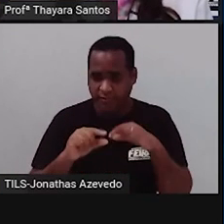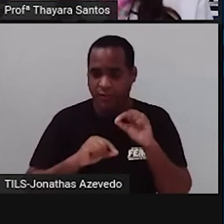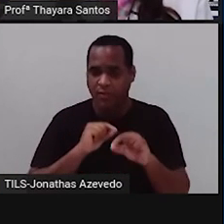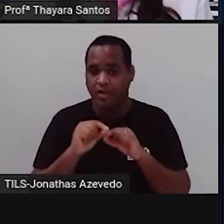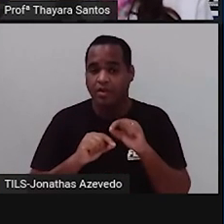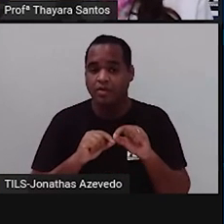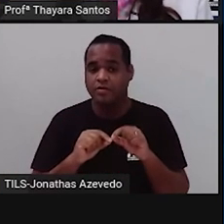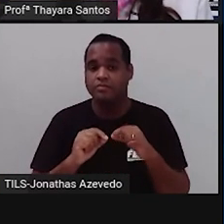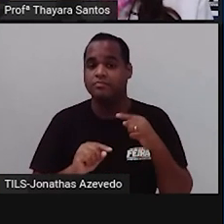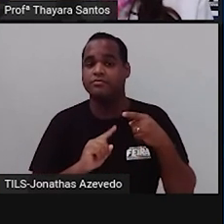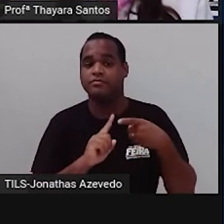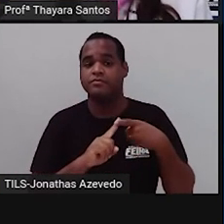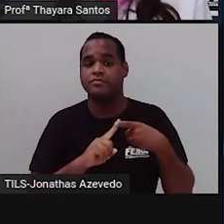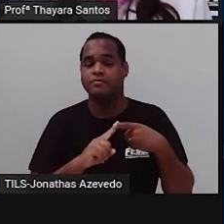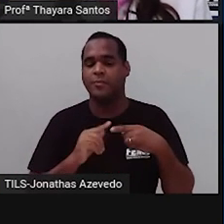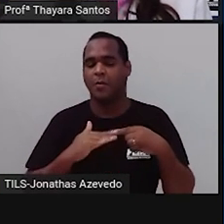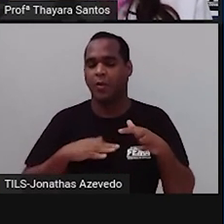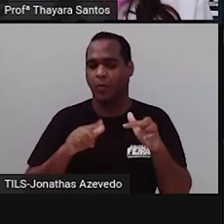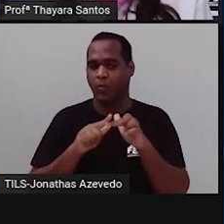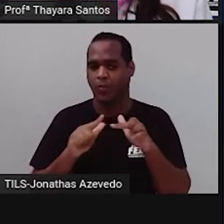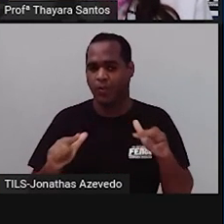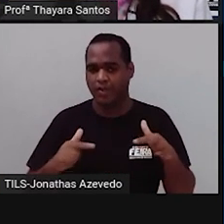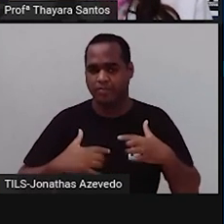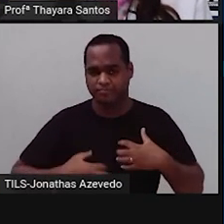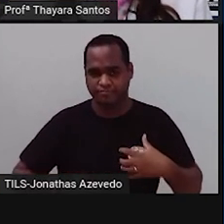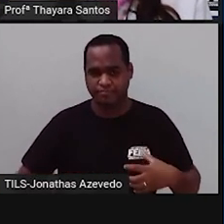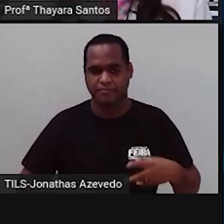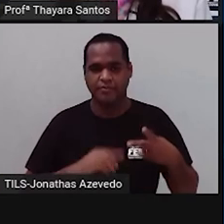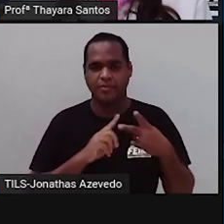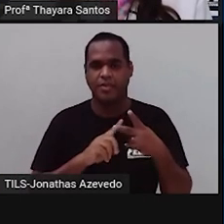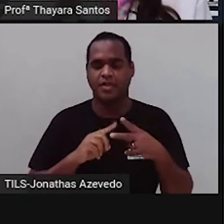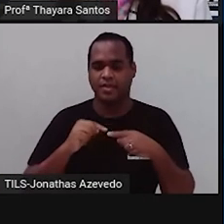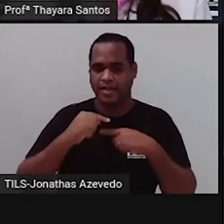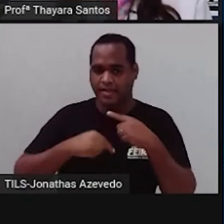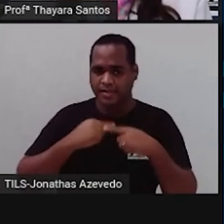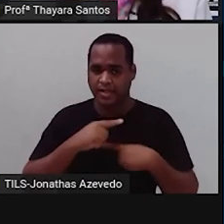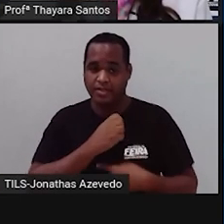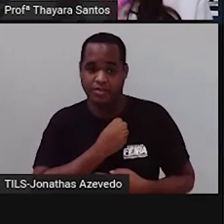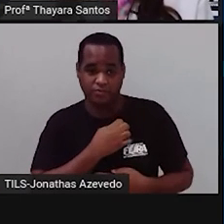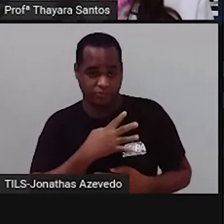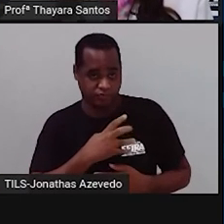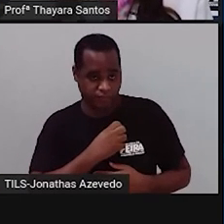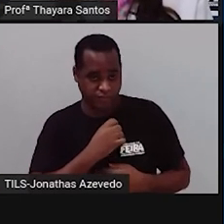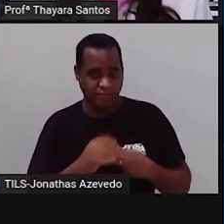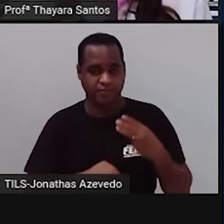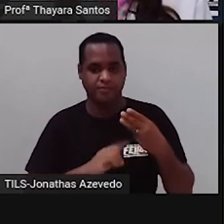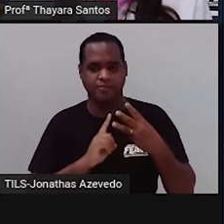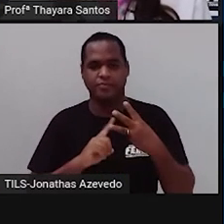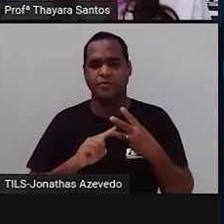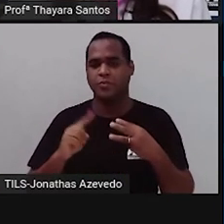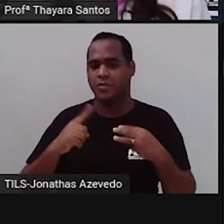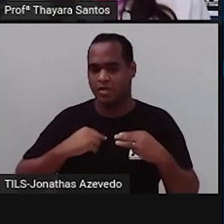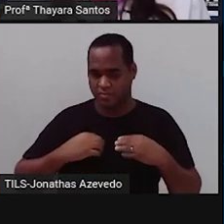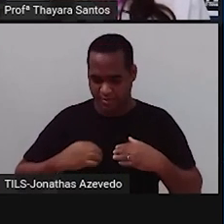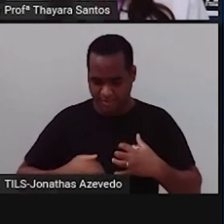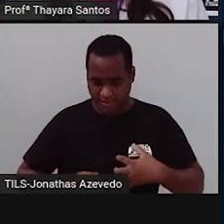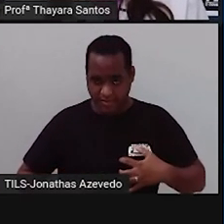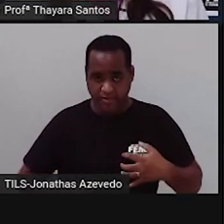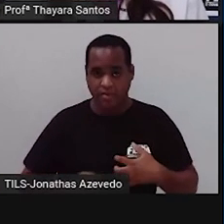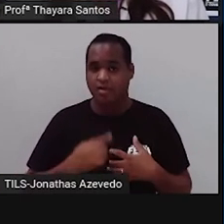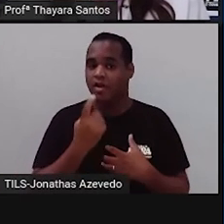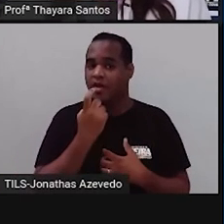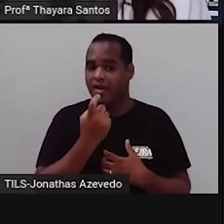chamado de letra A, músculo liso, letra B, músculo estriado cardíaco, ou letra C, músculo estriado